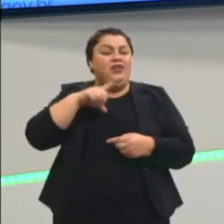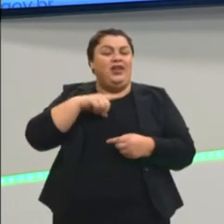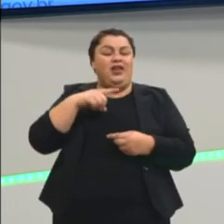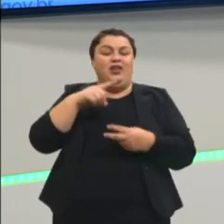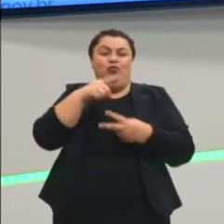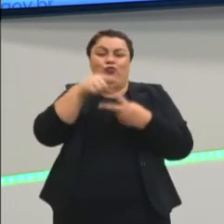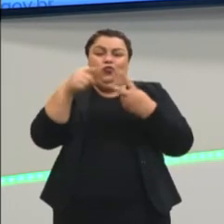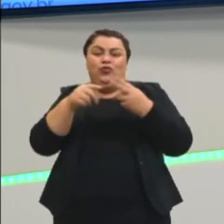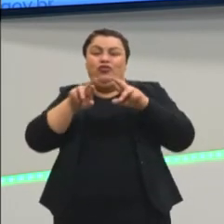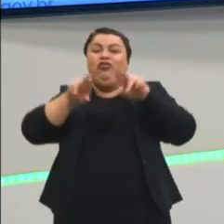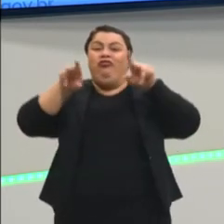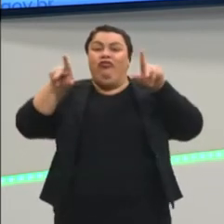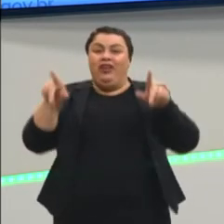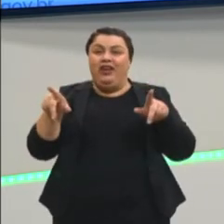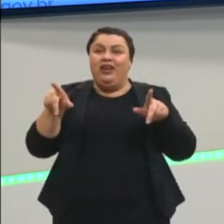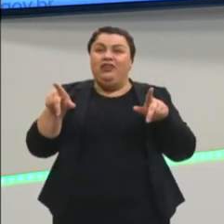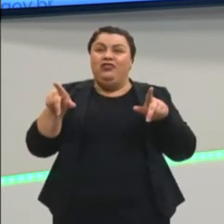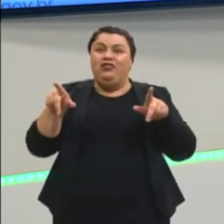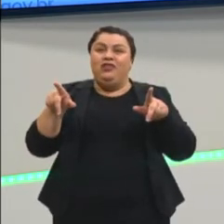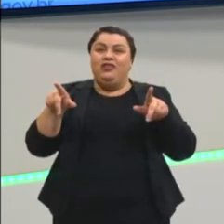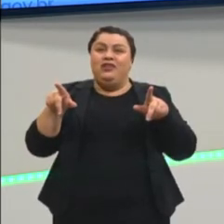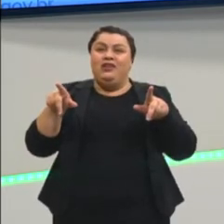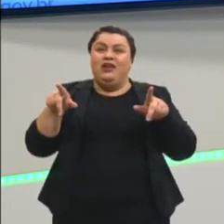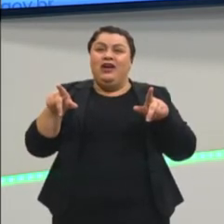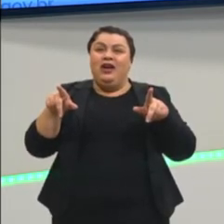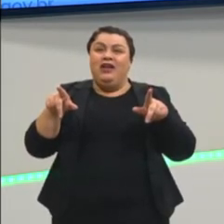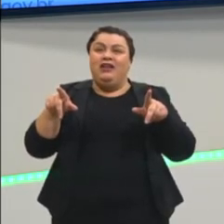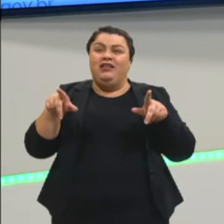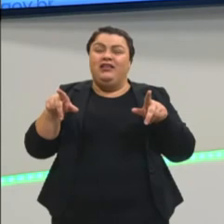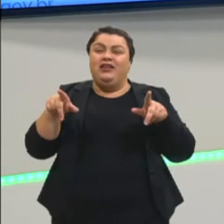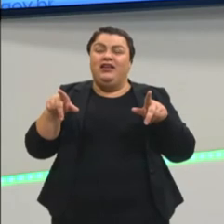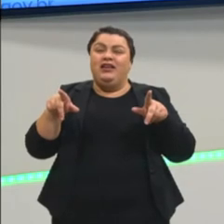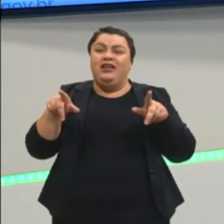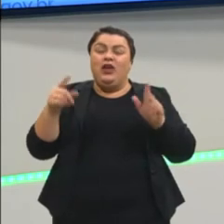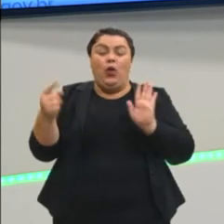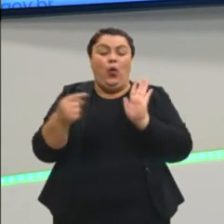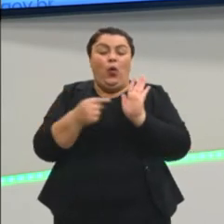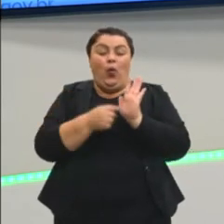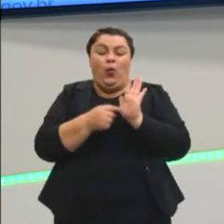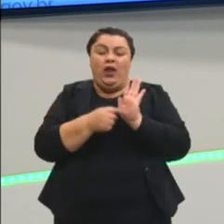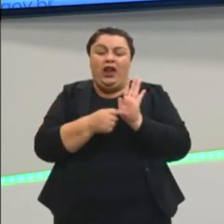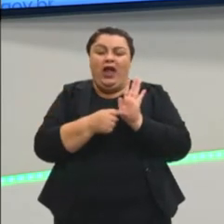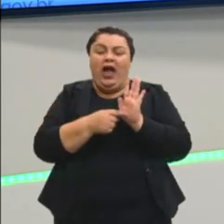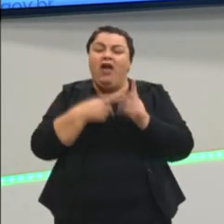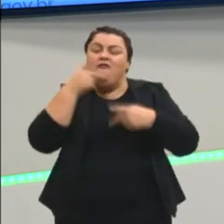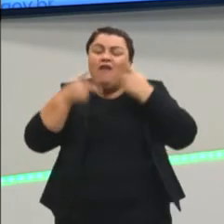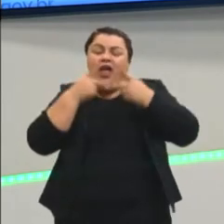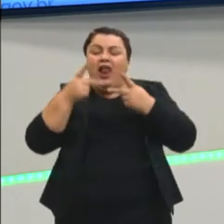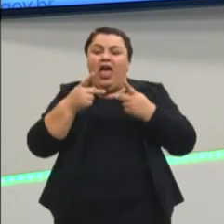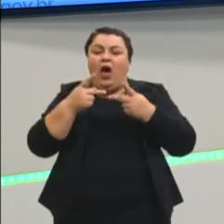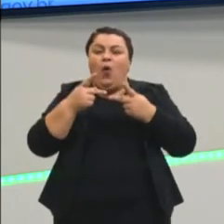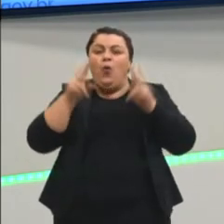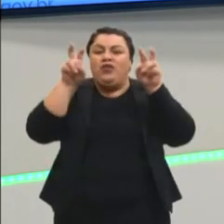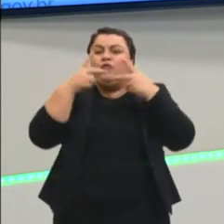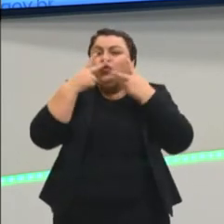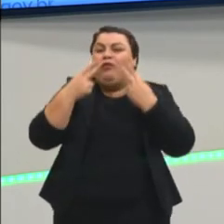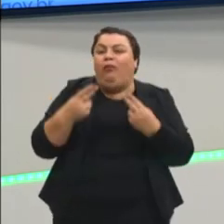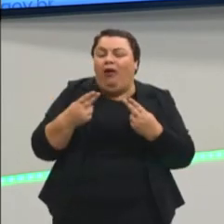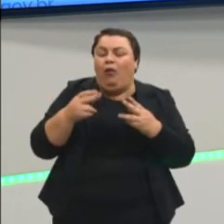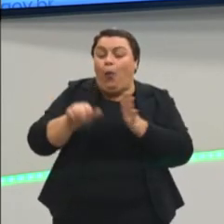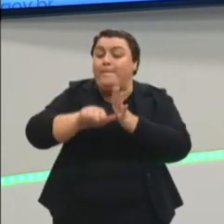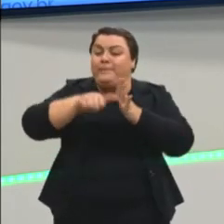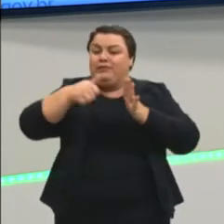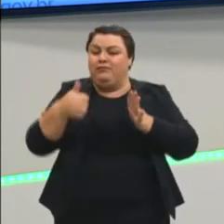completamente diferentes de tratar o mesmo assunto. O primeiro